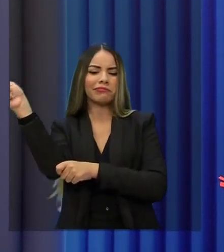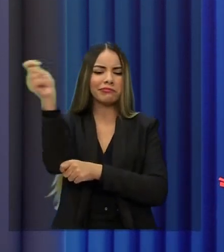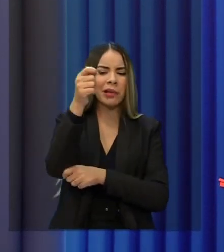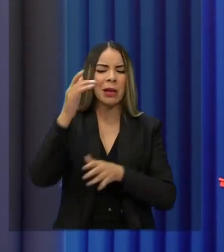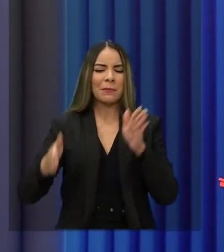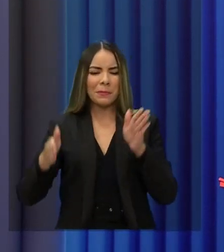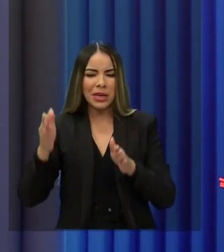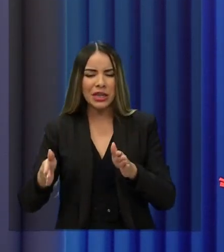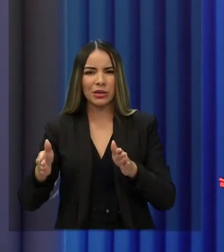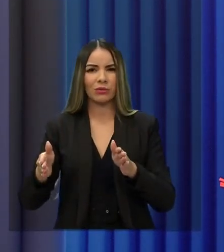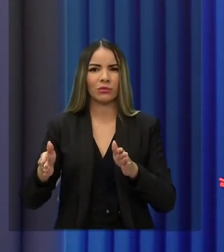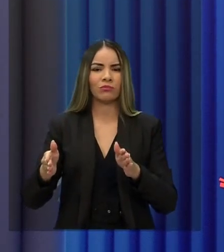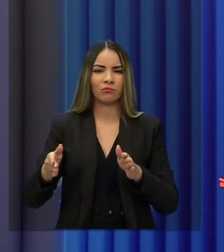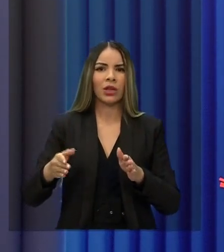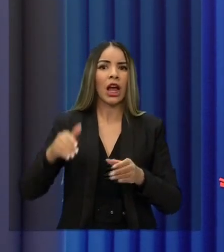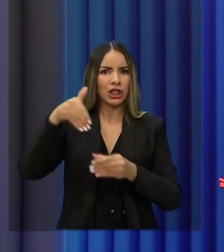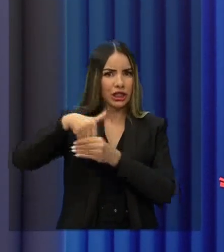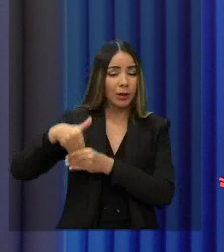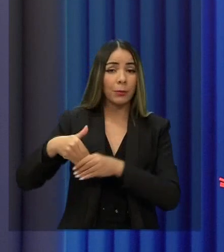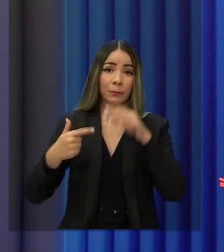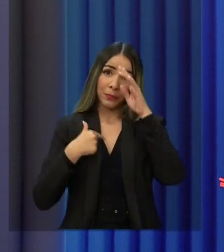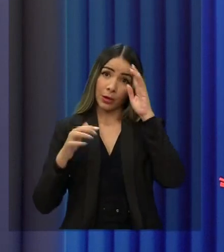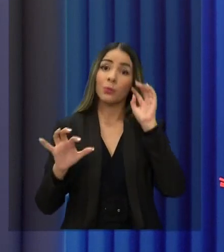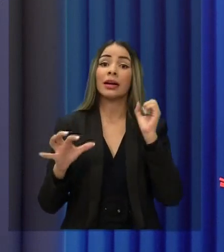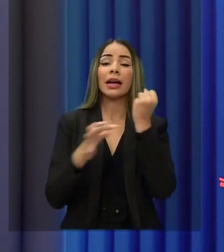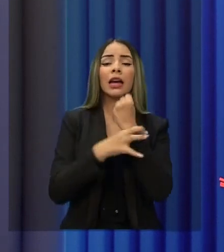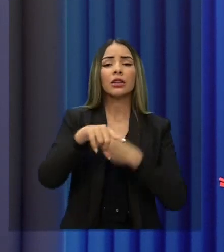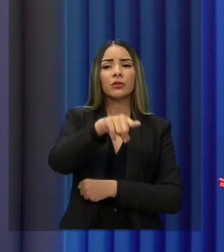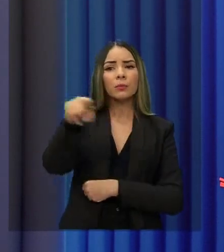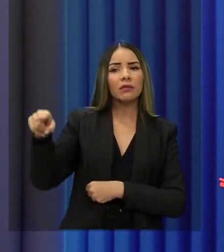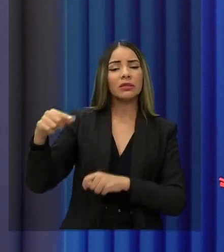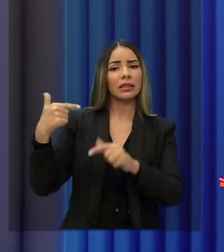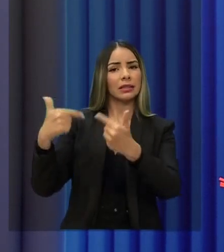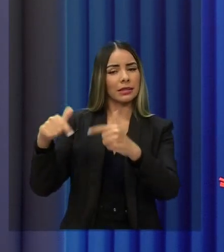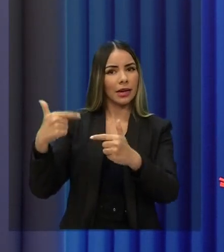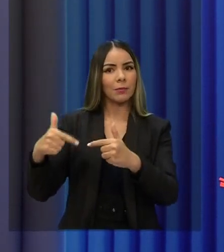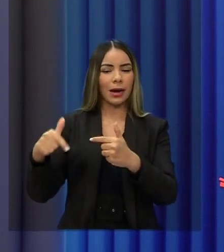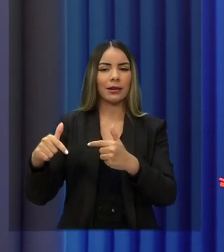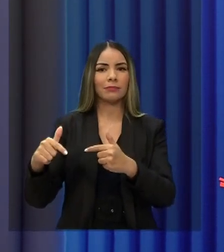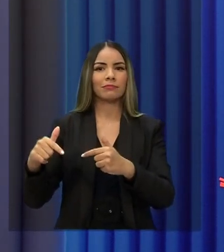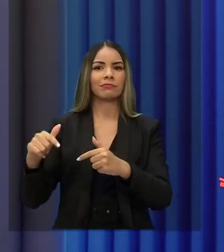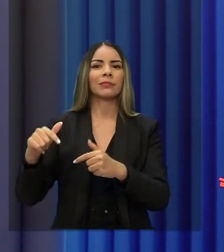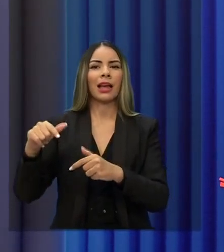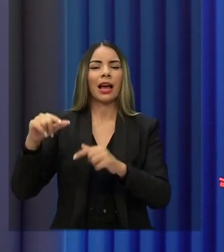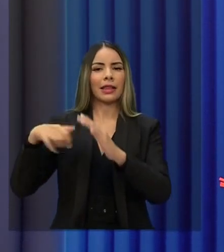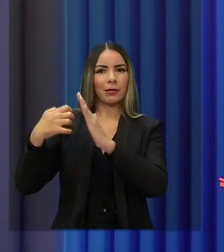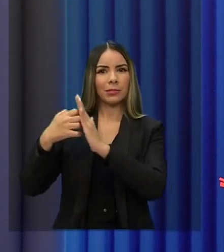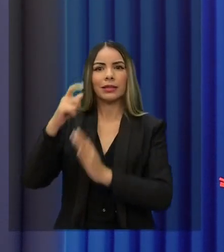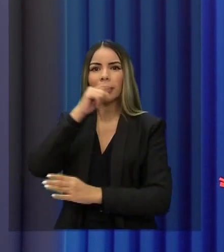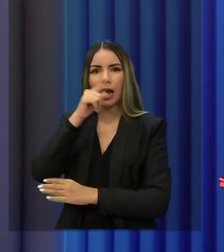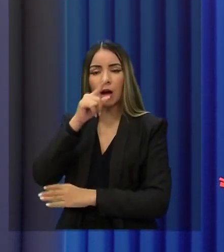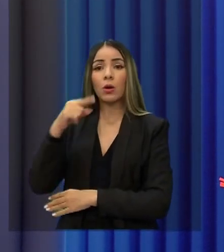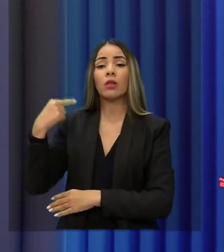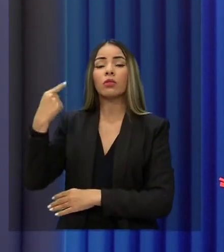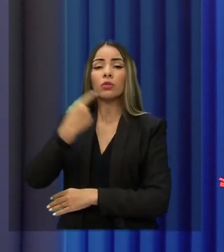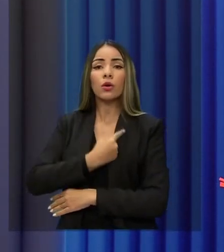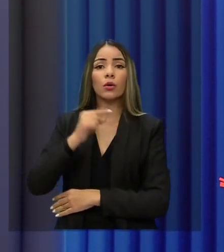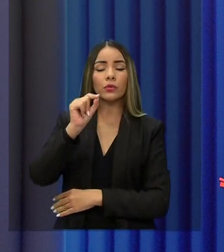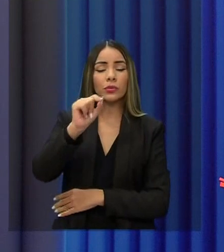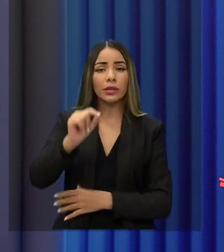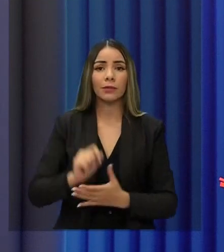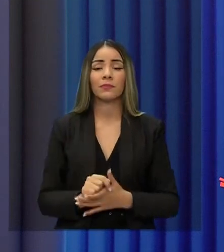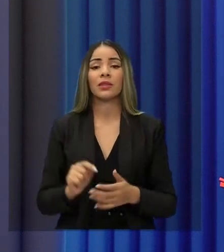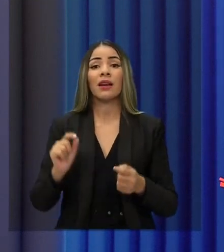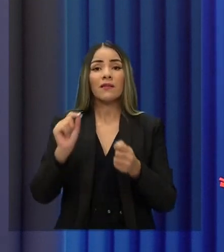campanha. Queria garantir a vocês que trabalham na Cagesse, que a vai potencializar a força da Cagesse através do combate às perdas e ao